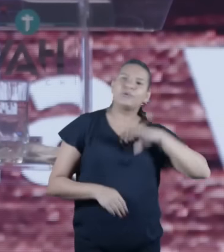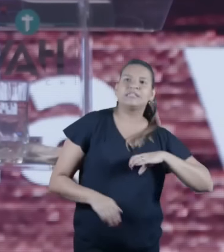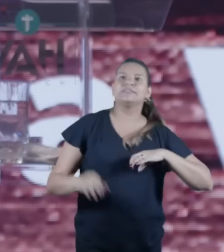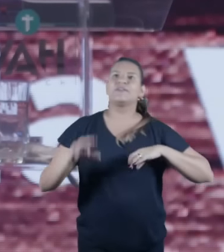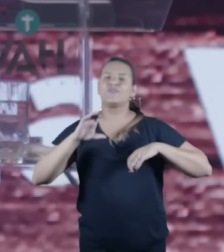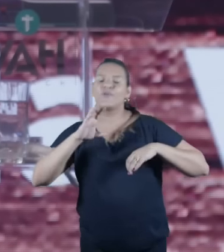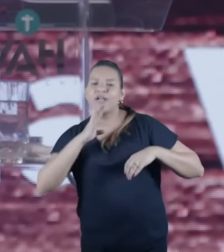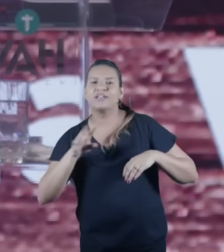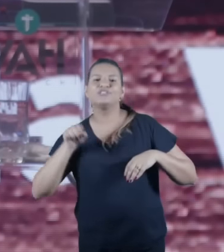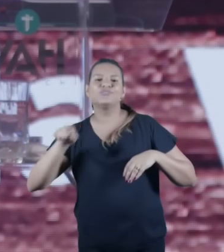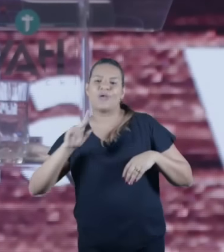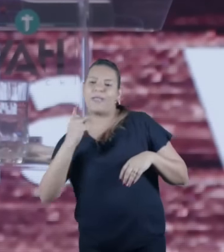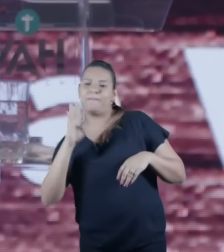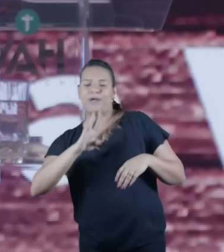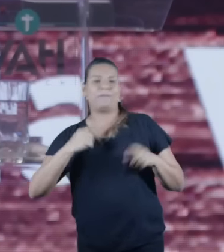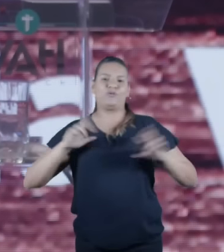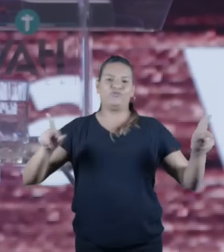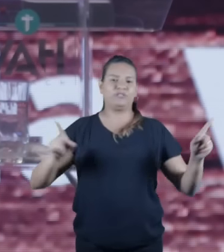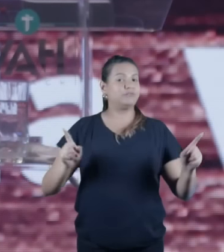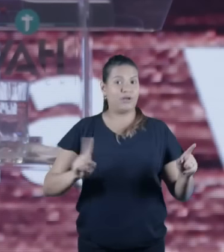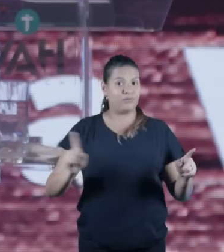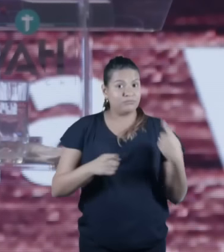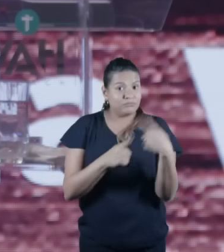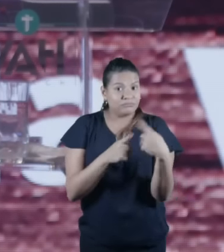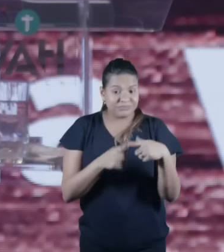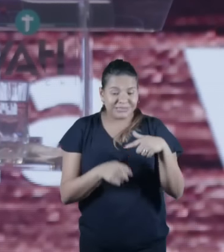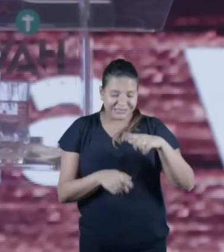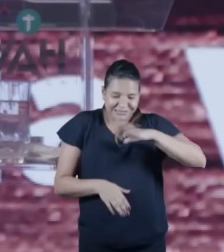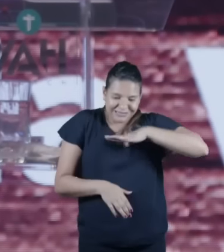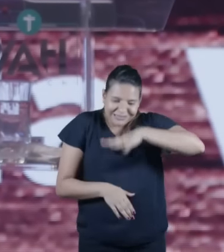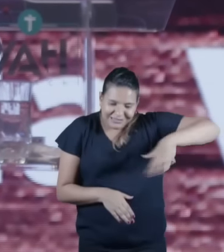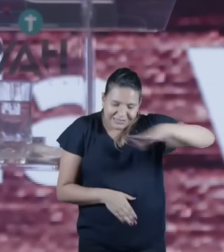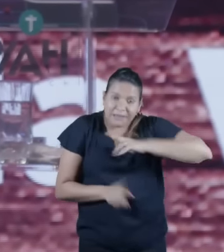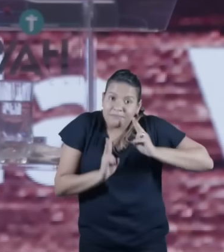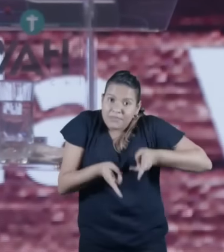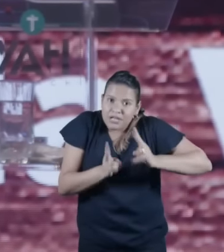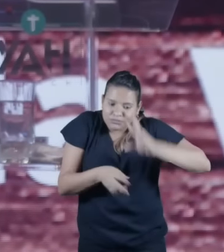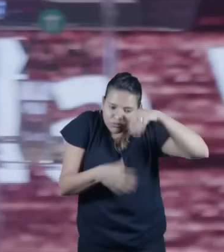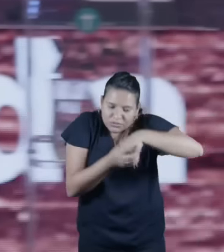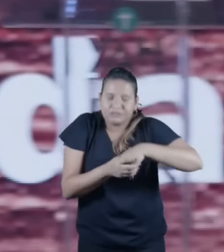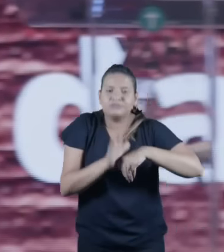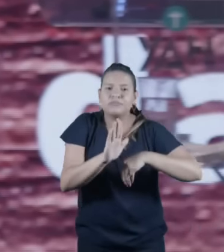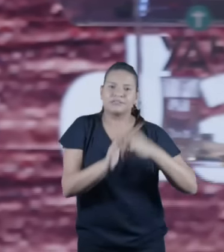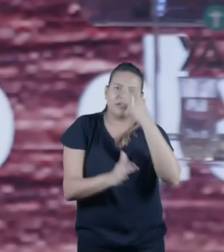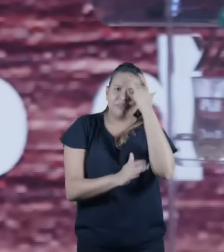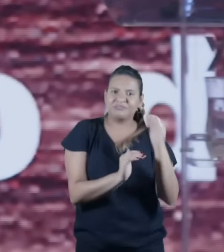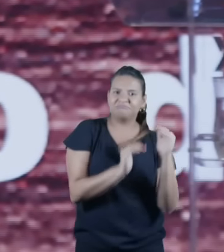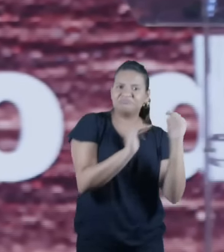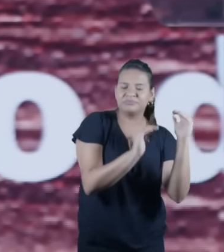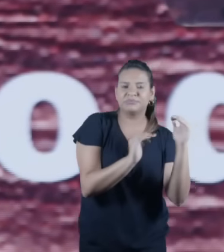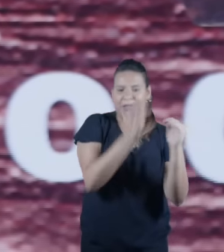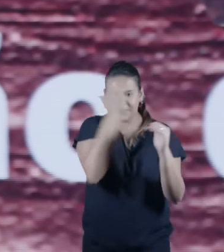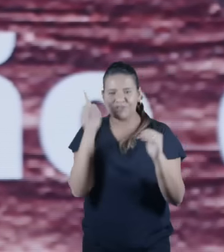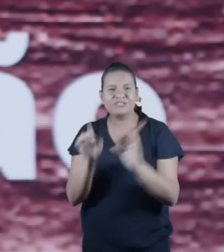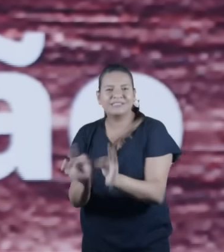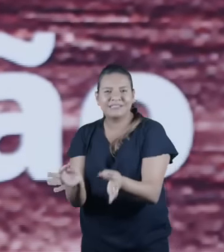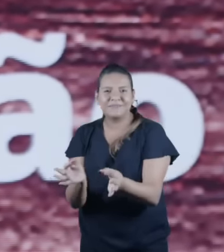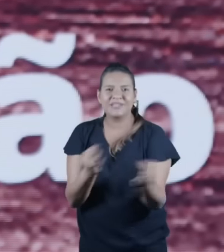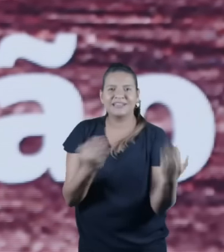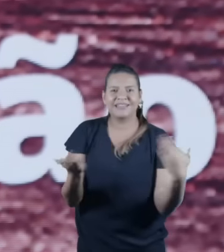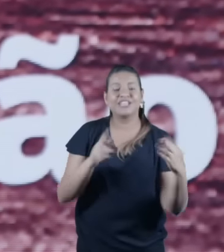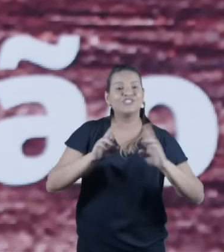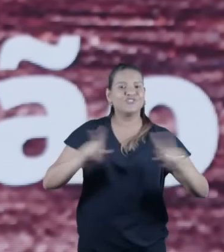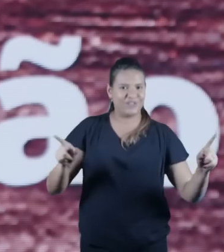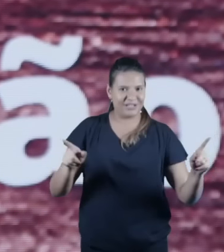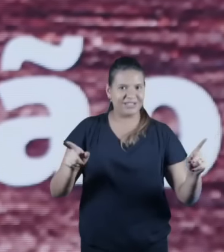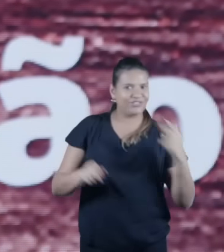de um mundo em comum que eles tinham porque se eu quero falar para vocês a nossa comida do dia a dia no Brasil eu vou dizer o arroz